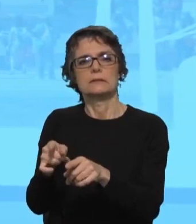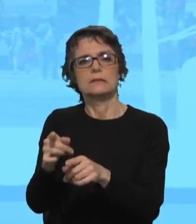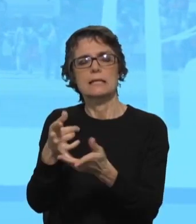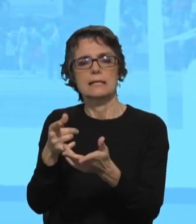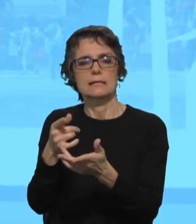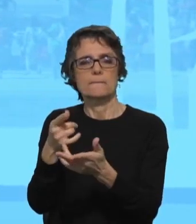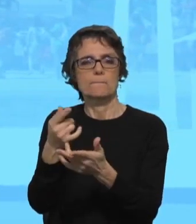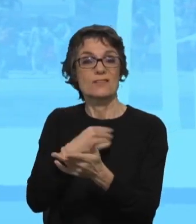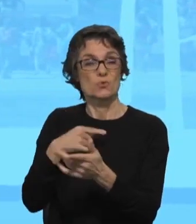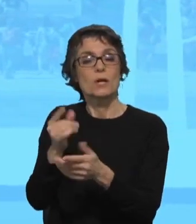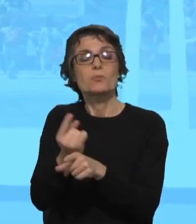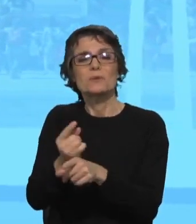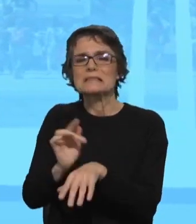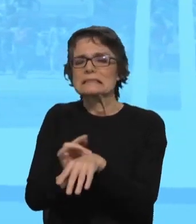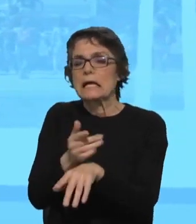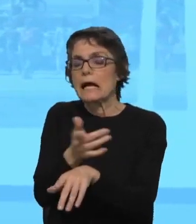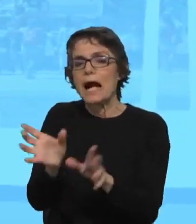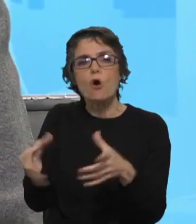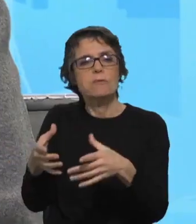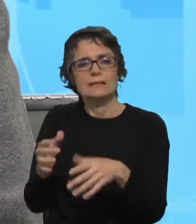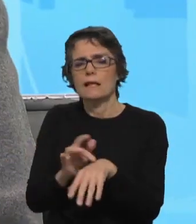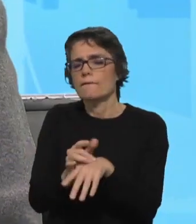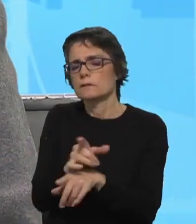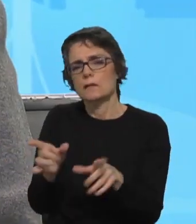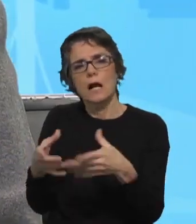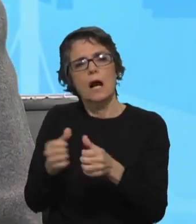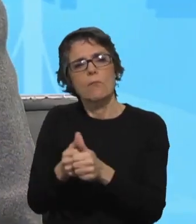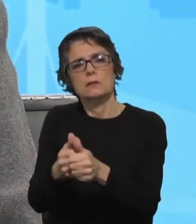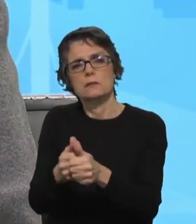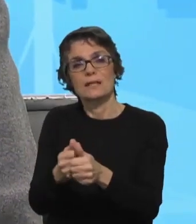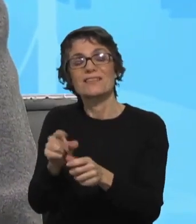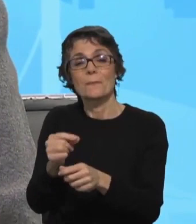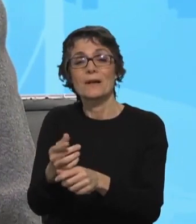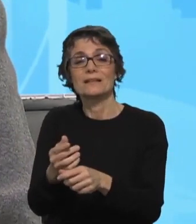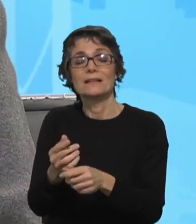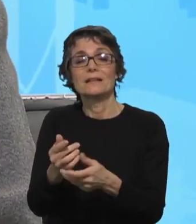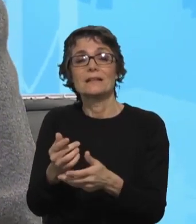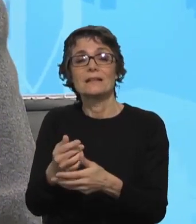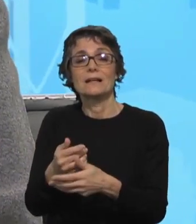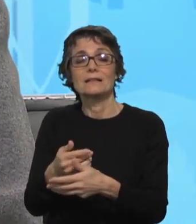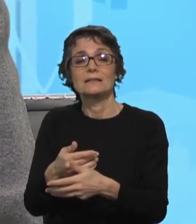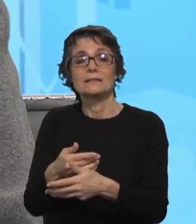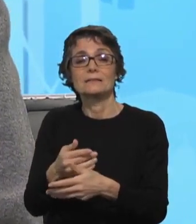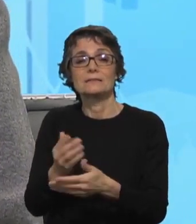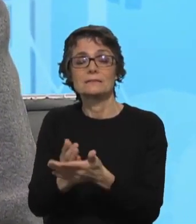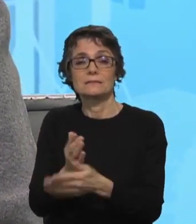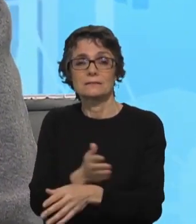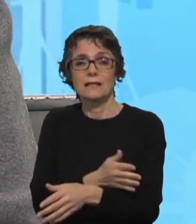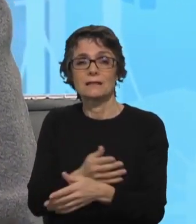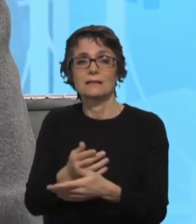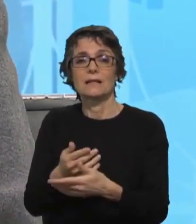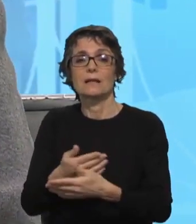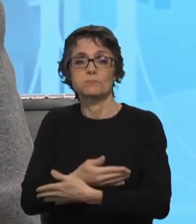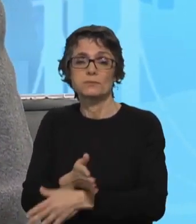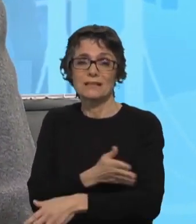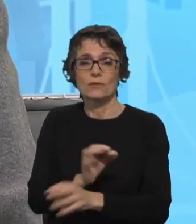muito vulneráveis, comunidades com muito pouco acompanhamento, essencialmente no pré-natal e depois nas crianças, essencialmente na vacinação,